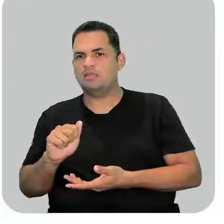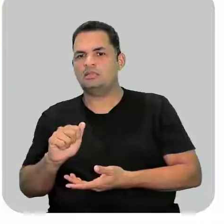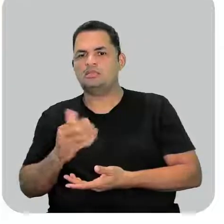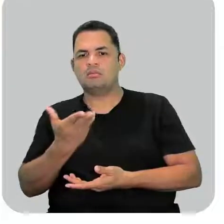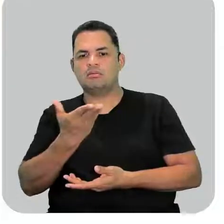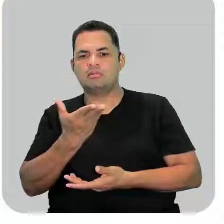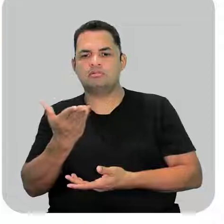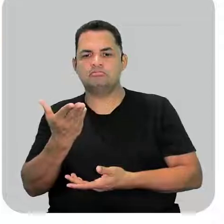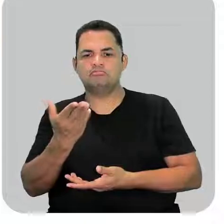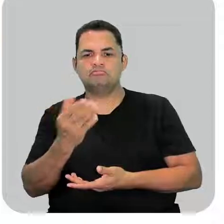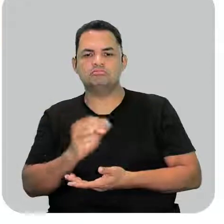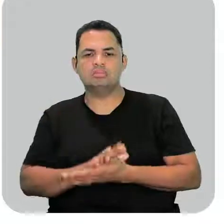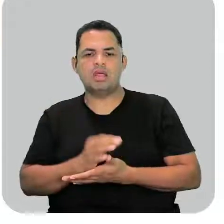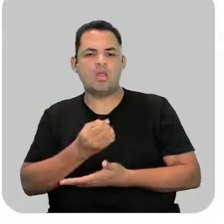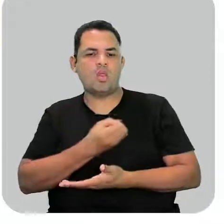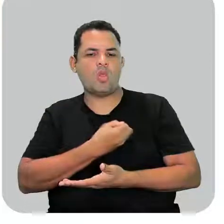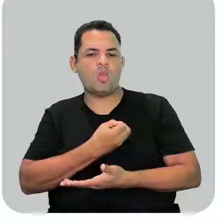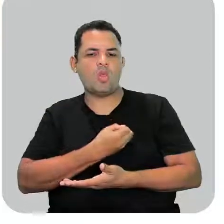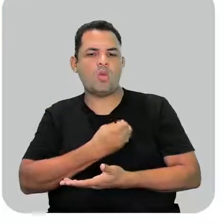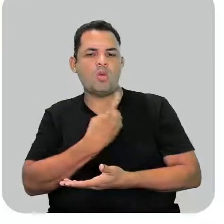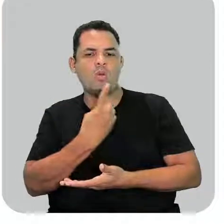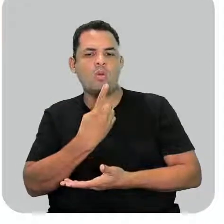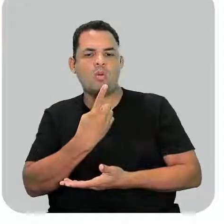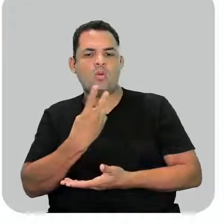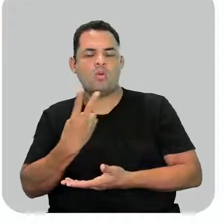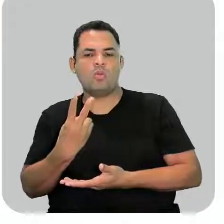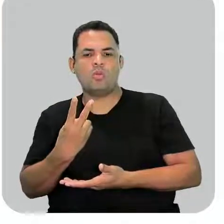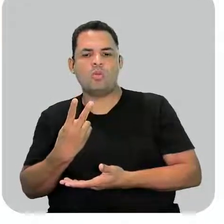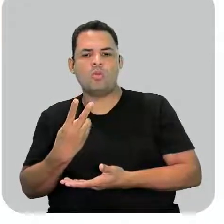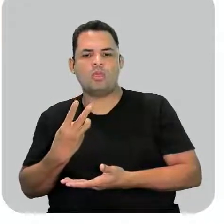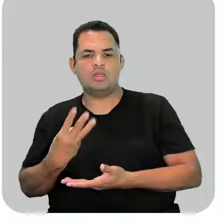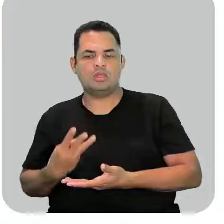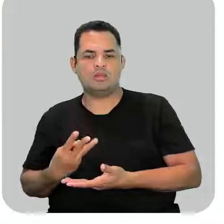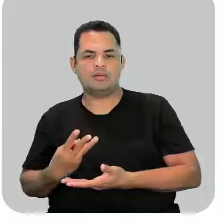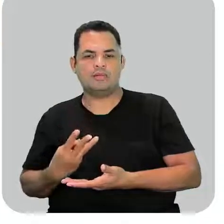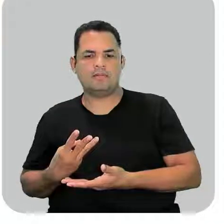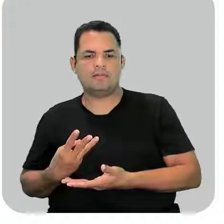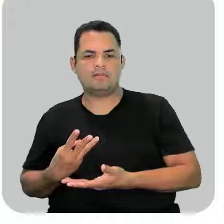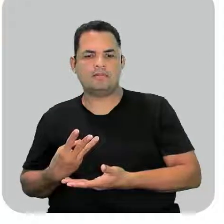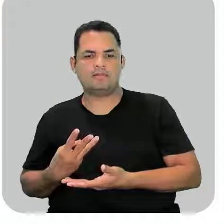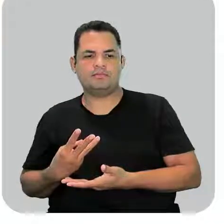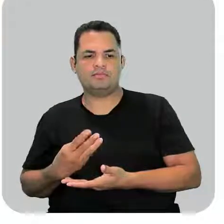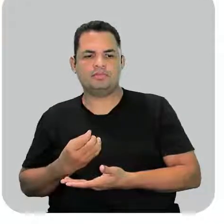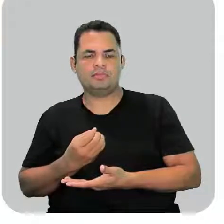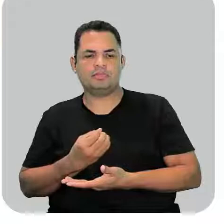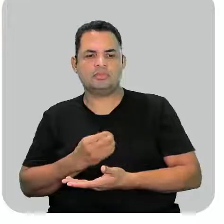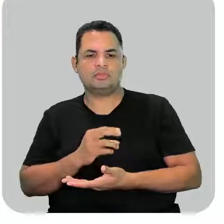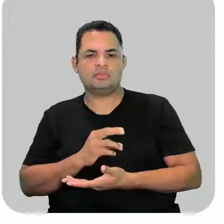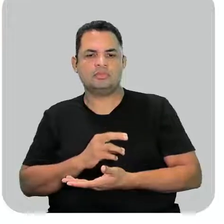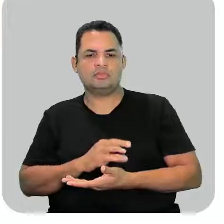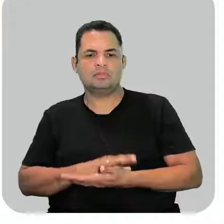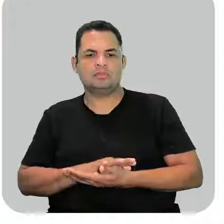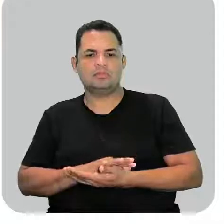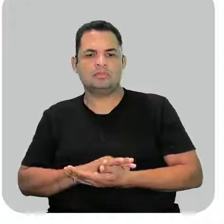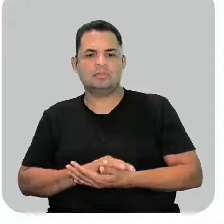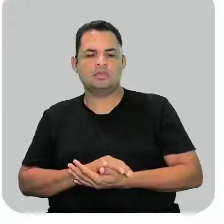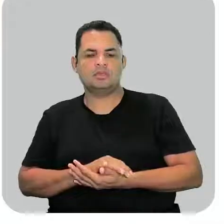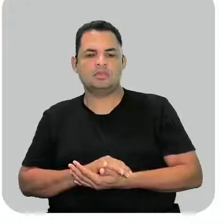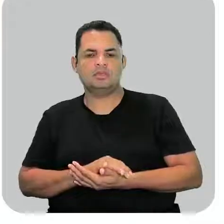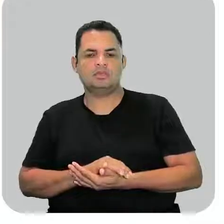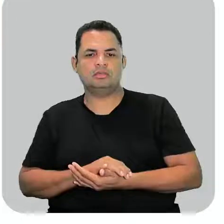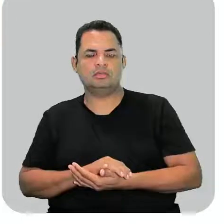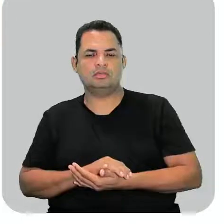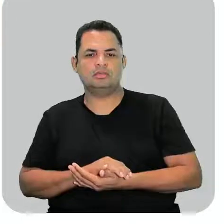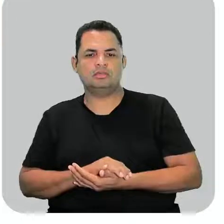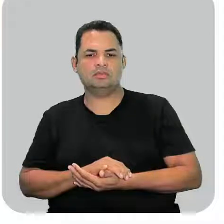Nesse caso aqui, se a gente for numerar, vai ficar um, dois, três. Vai ficar o nome feito da seguinte